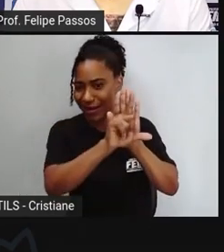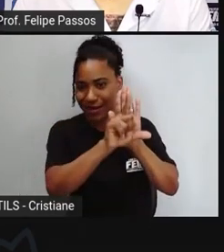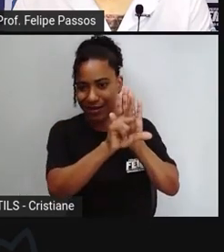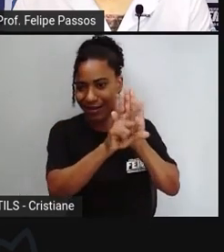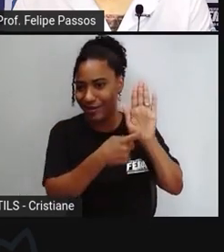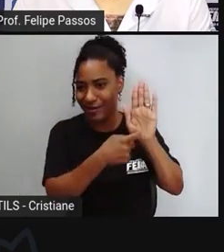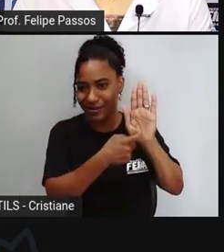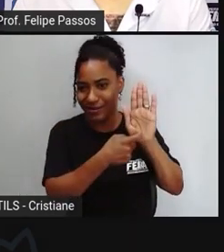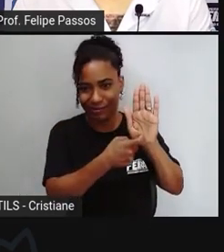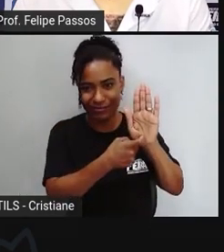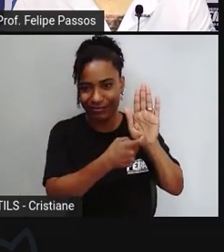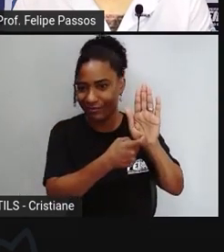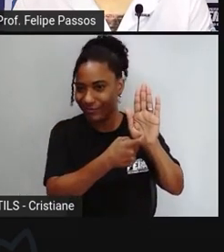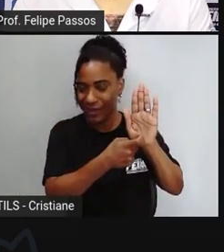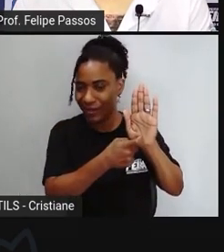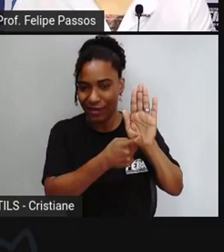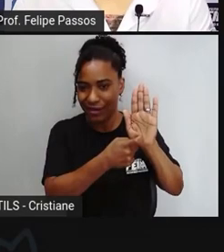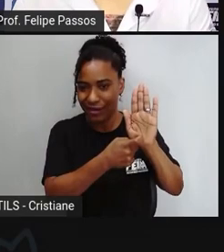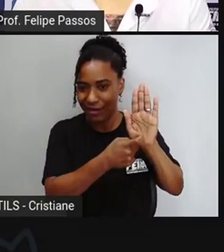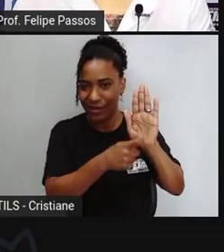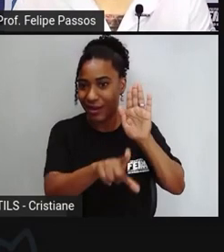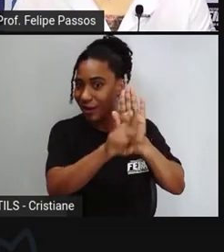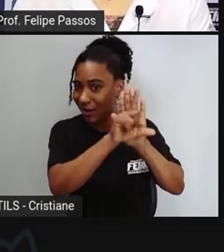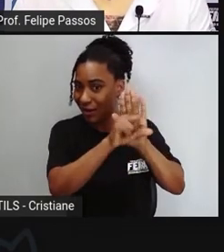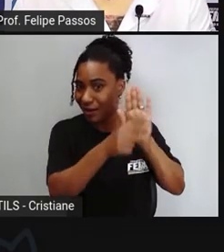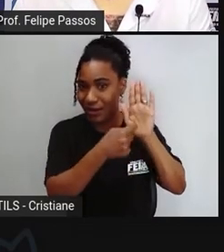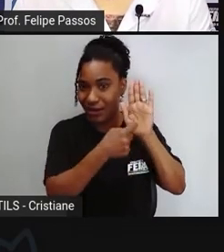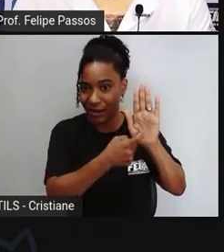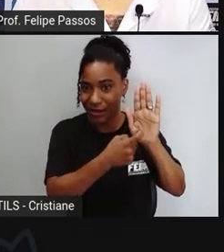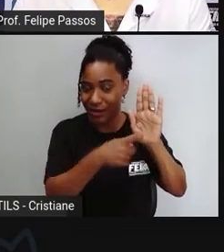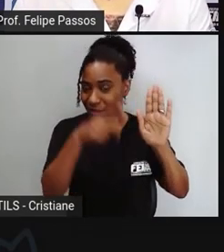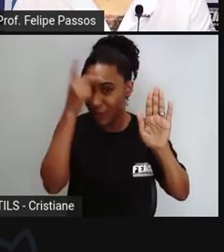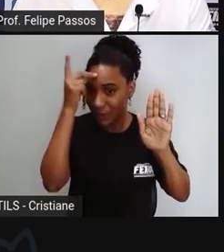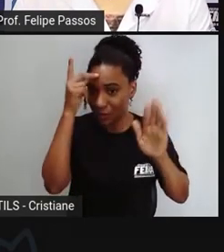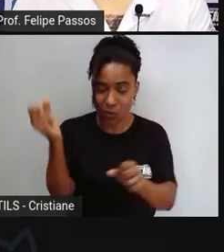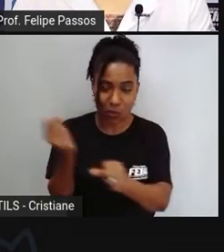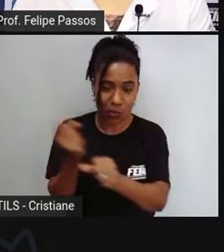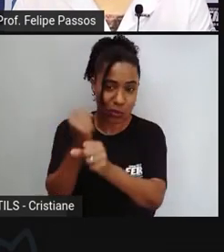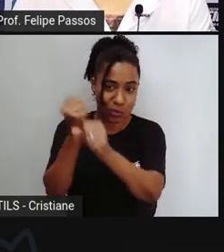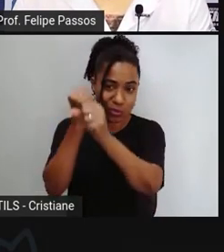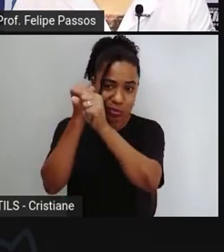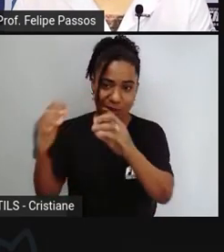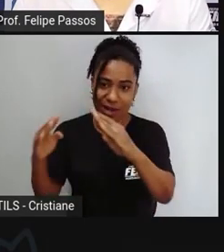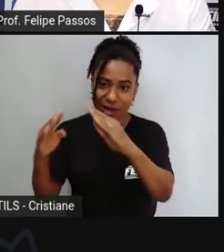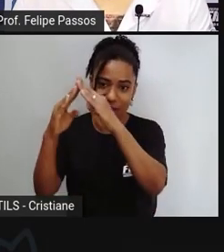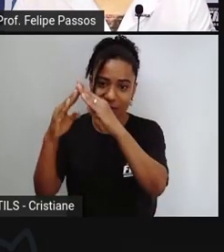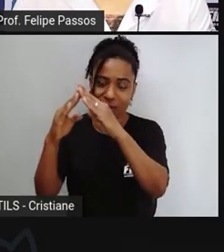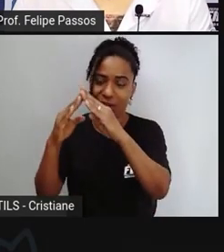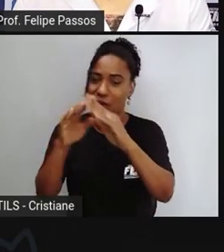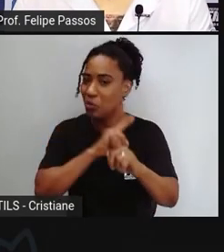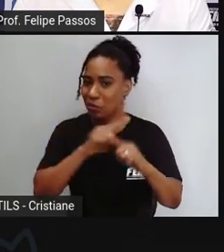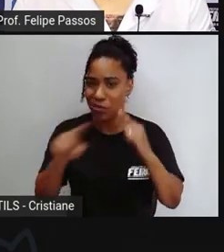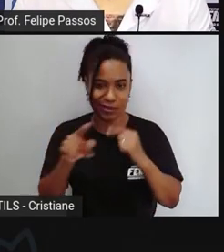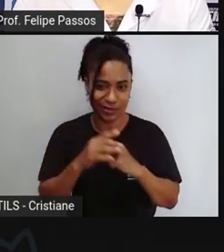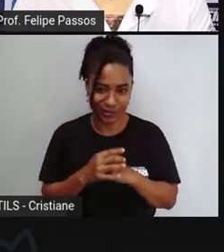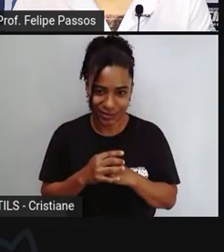edificável não edificável